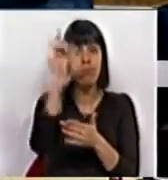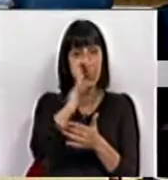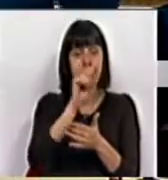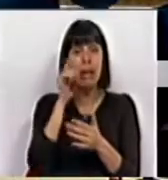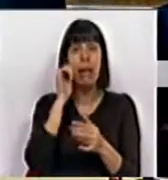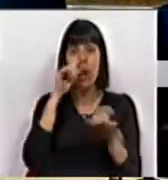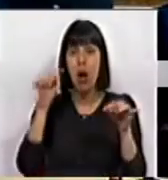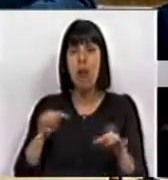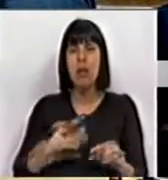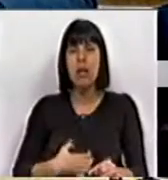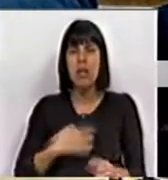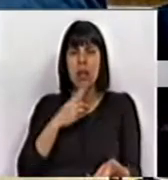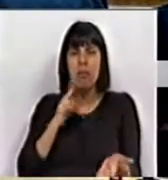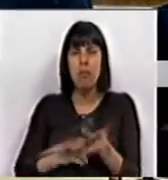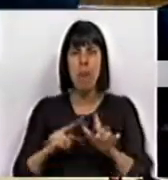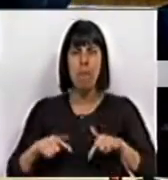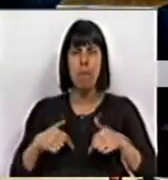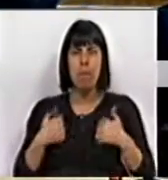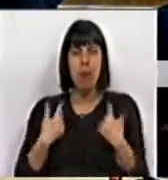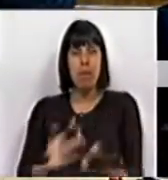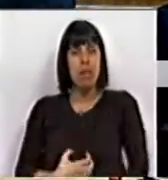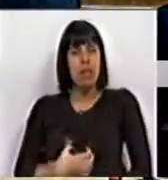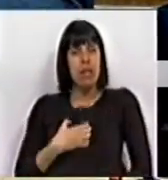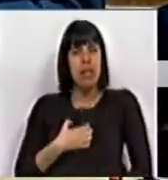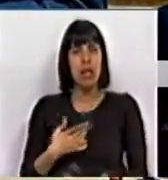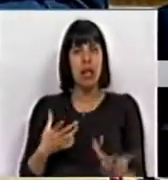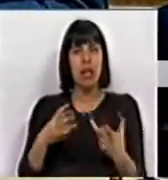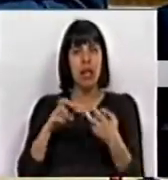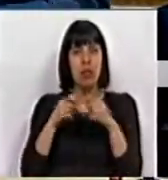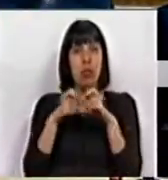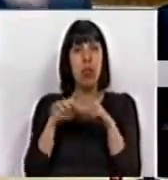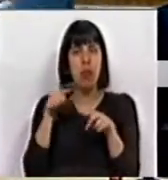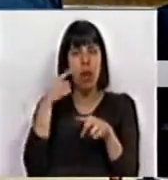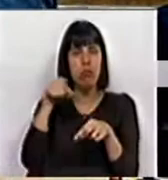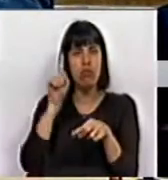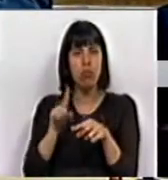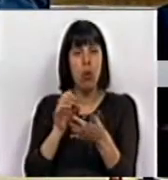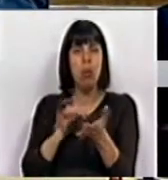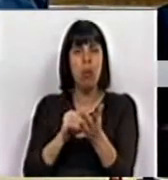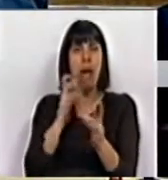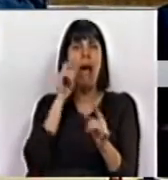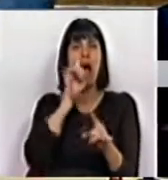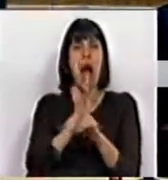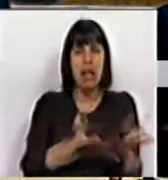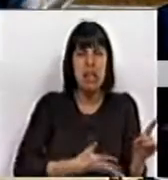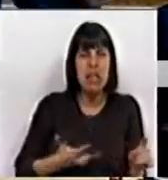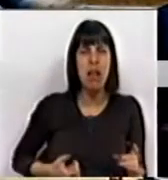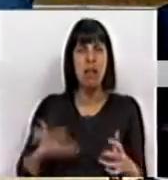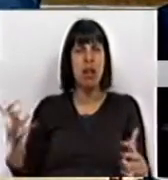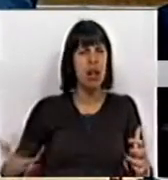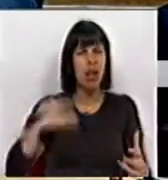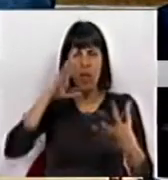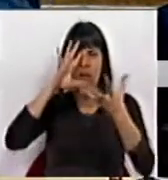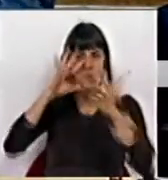aqueles que hoje sentem na pele essa natma da pobreza, aqueles que estão desapregados, aqueles que estão